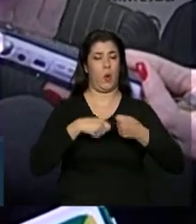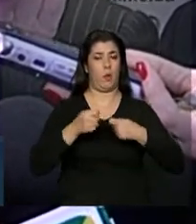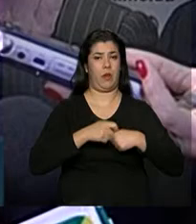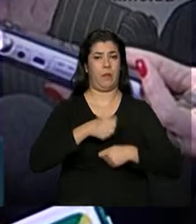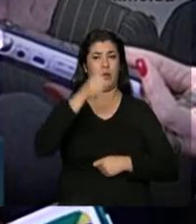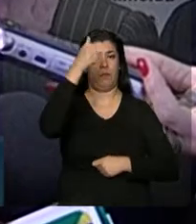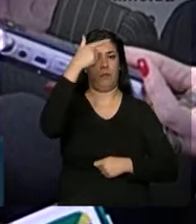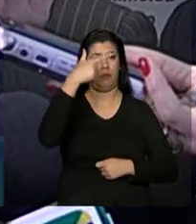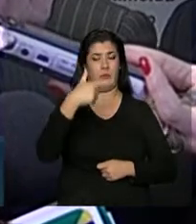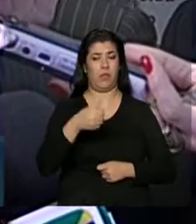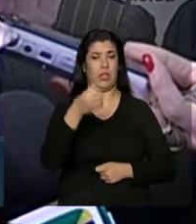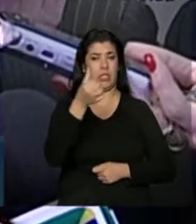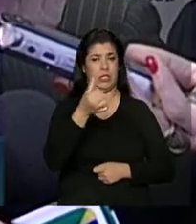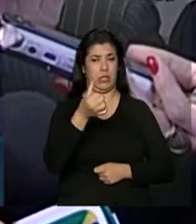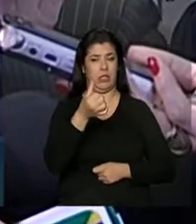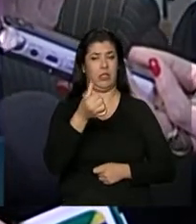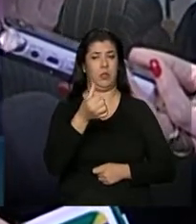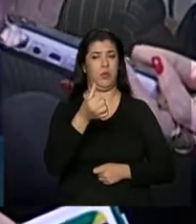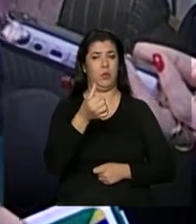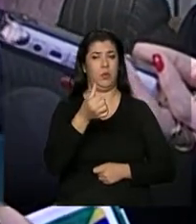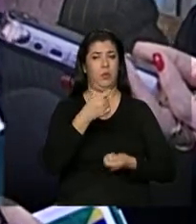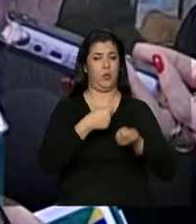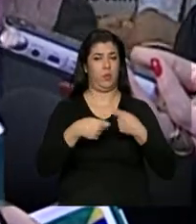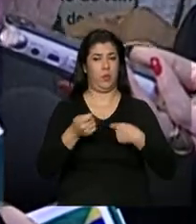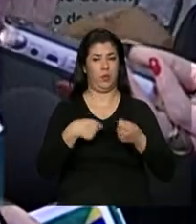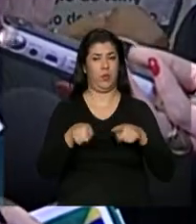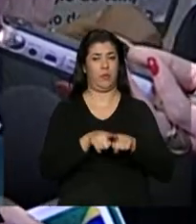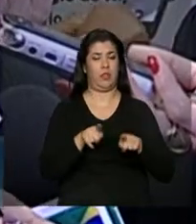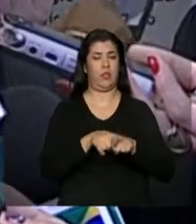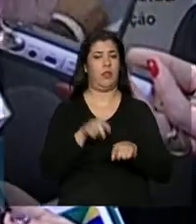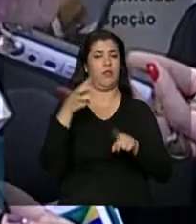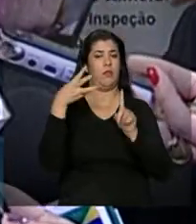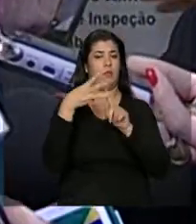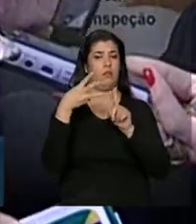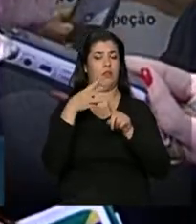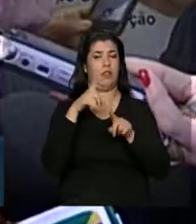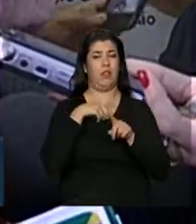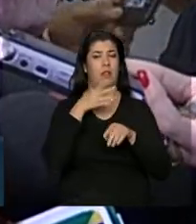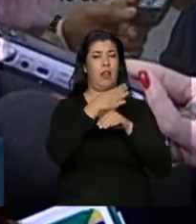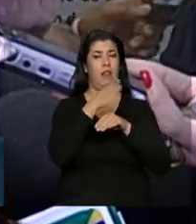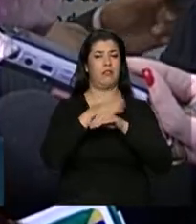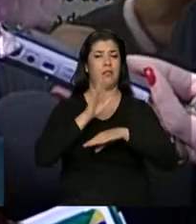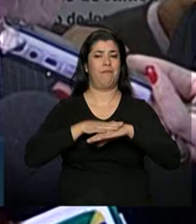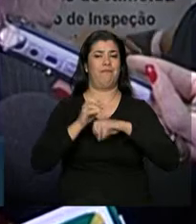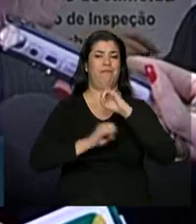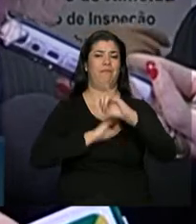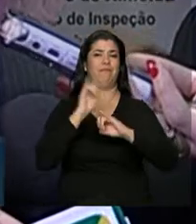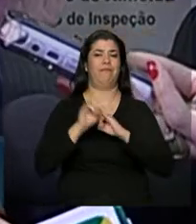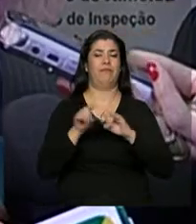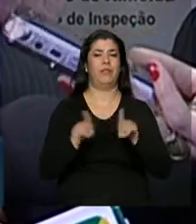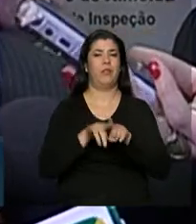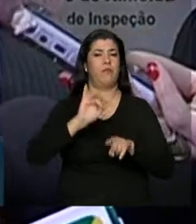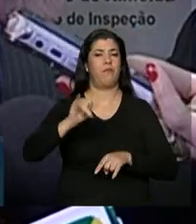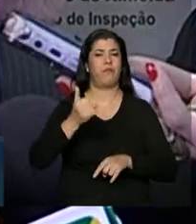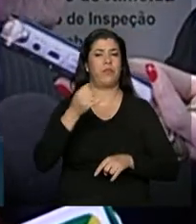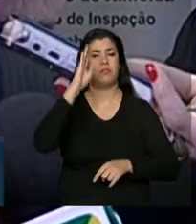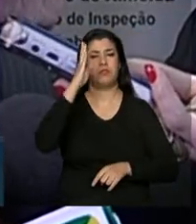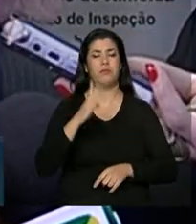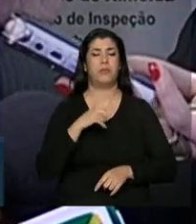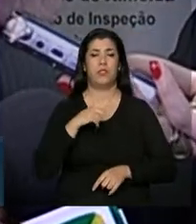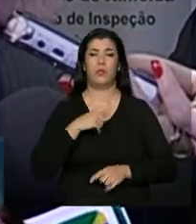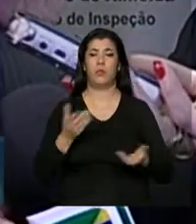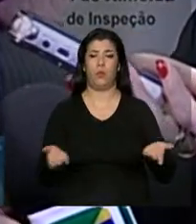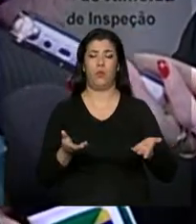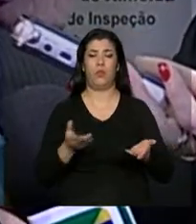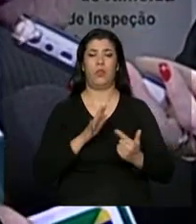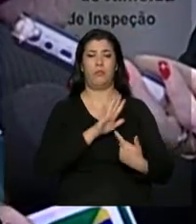Nós somos o terceiro que faz acesso à internet e tantas outras vantagens que o Brasil está